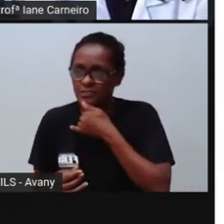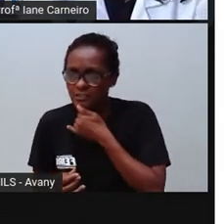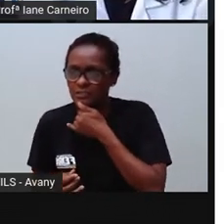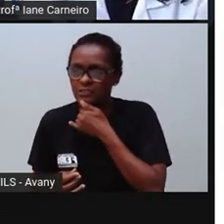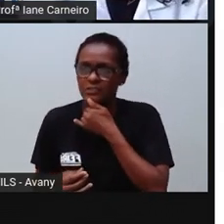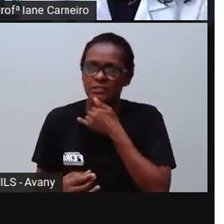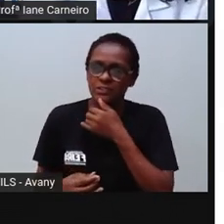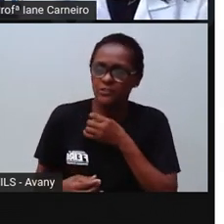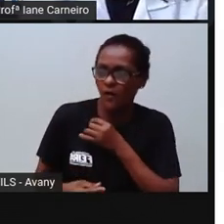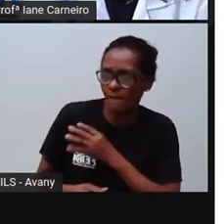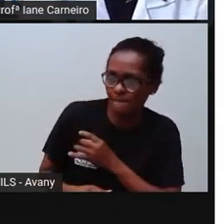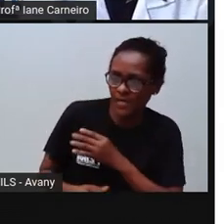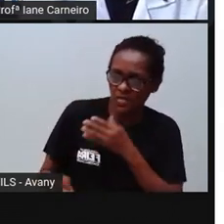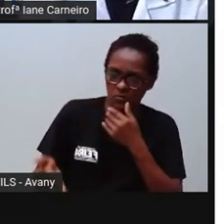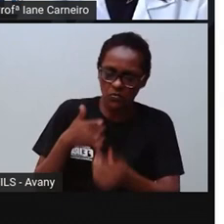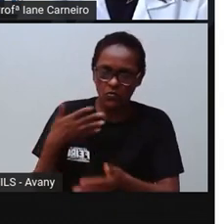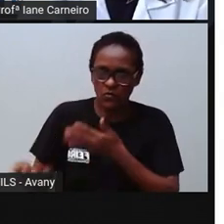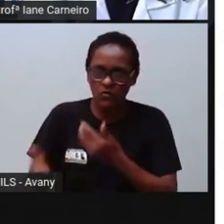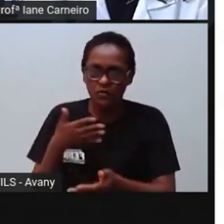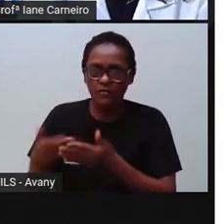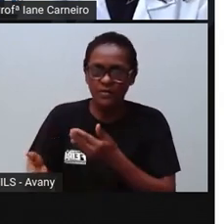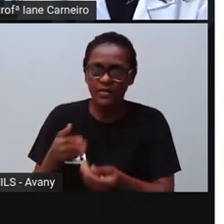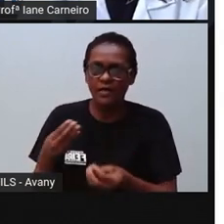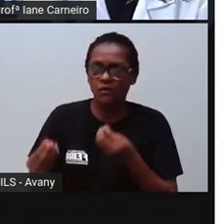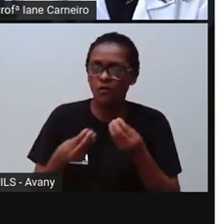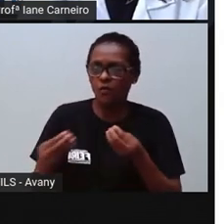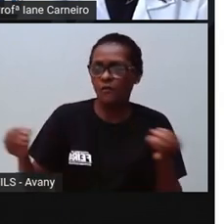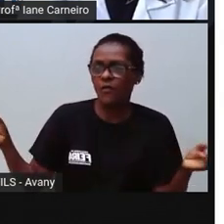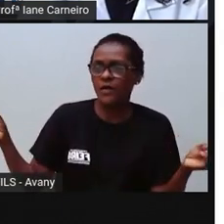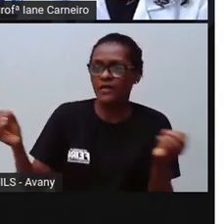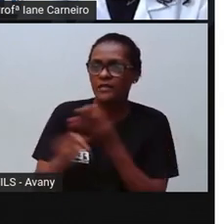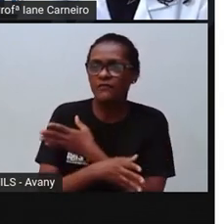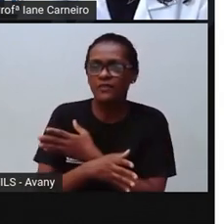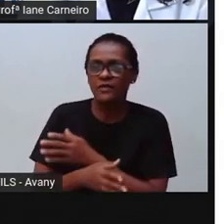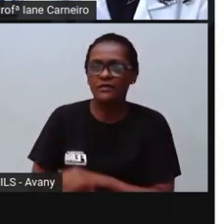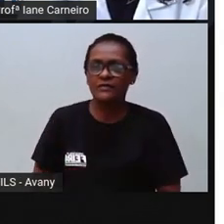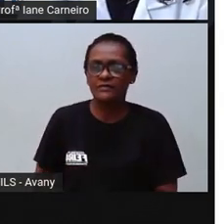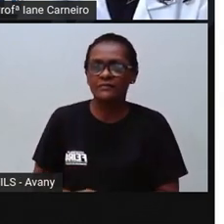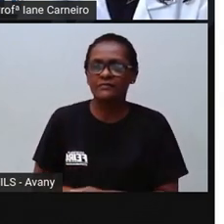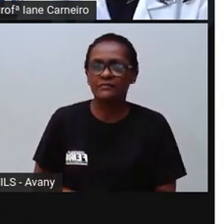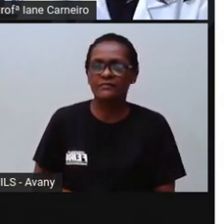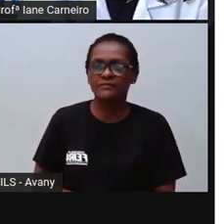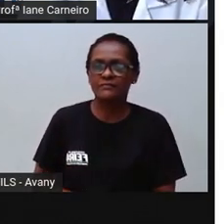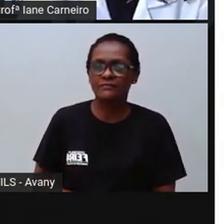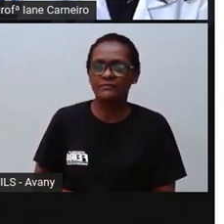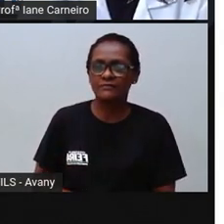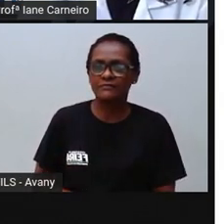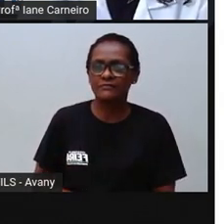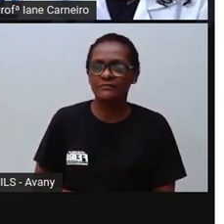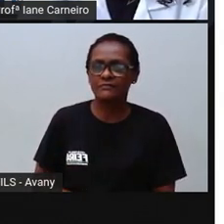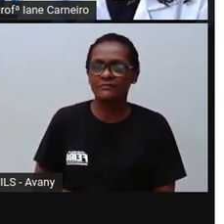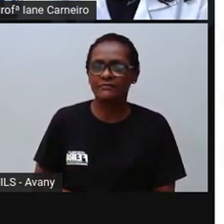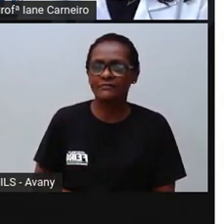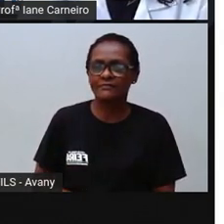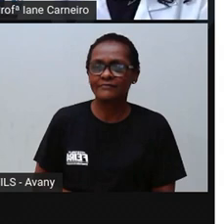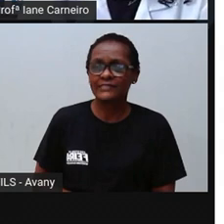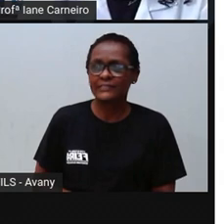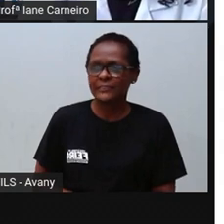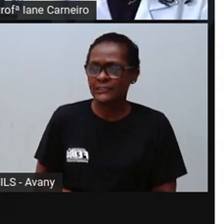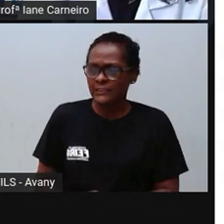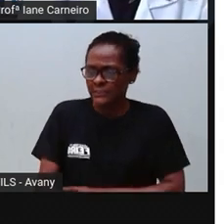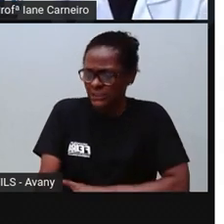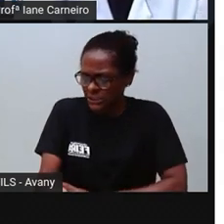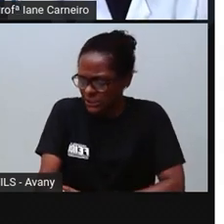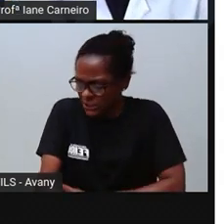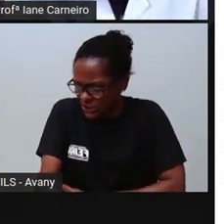contrariado com alguma coisa. E, ó, a Pró colocou aqui um tom, né? É bem contrariado,